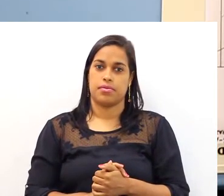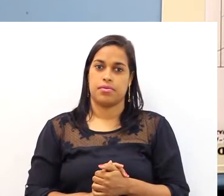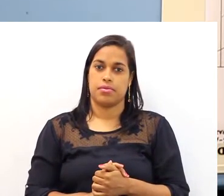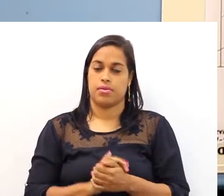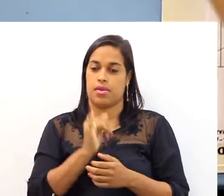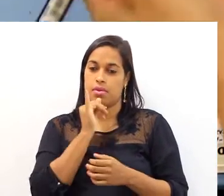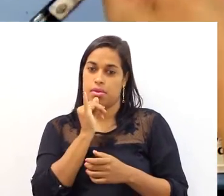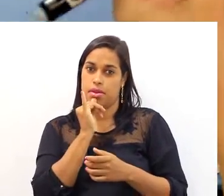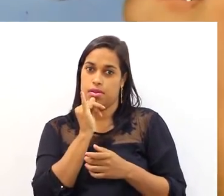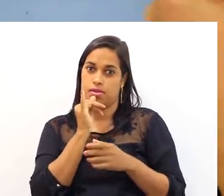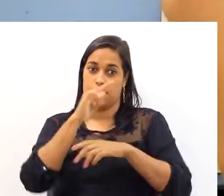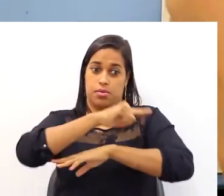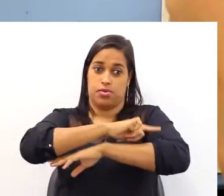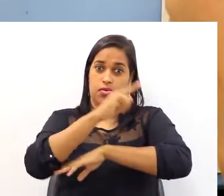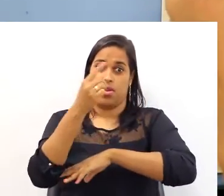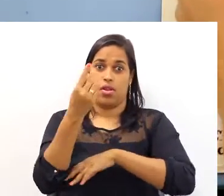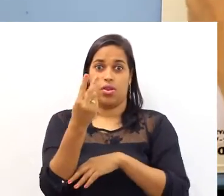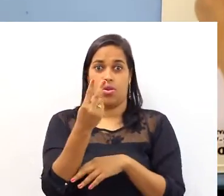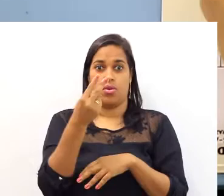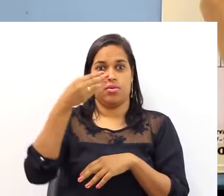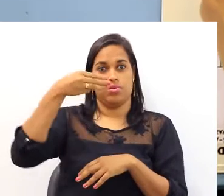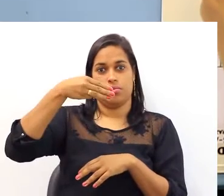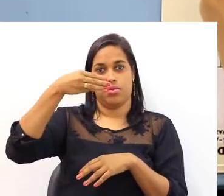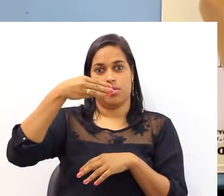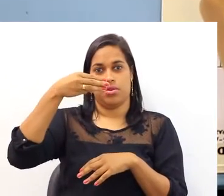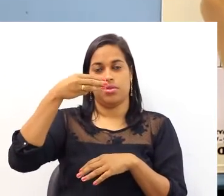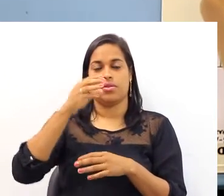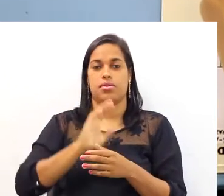Quero fazer uma janela com dois metros, digamos.